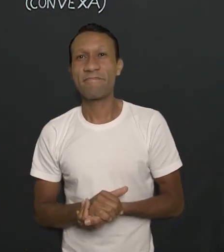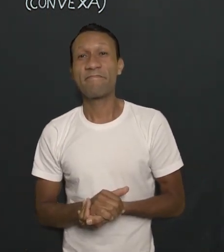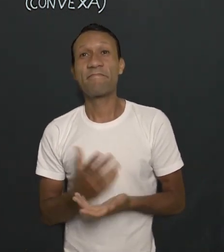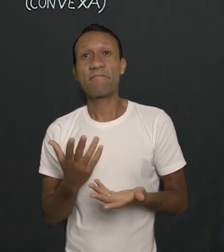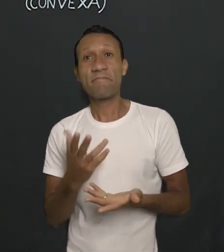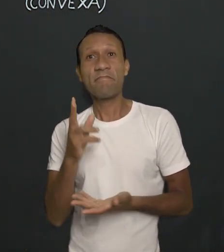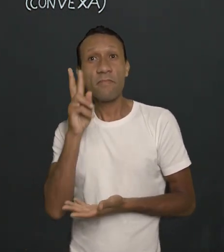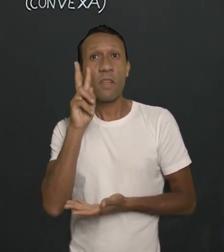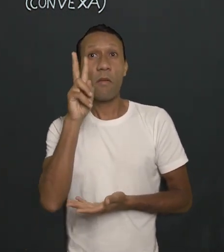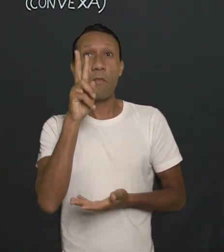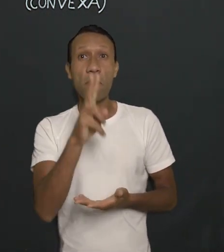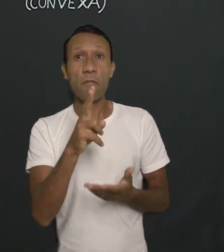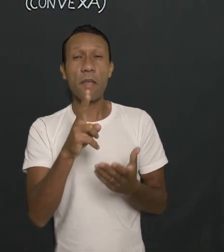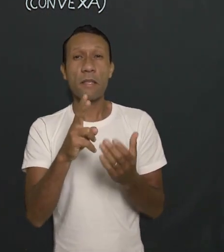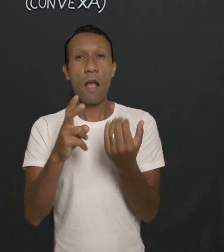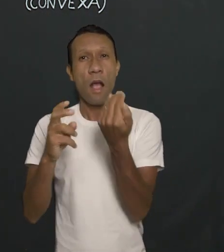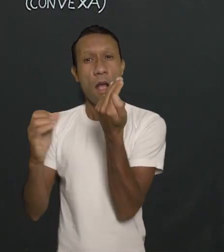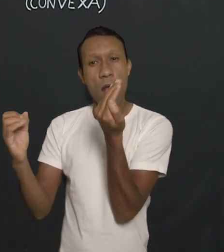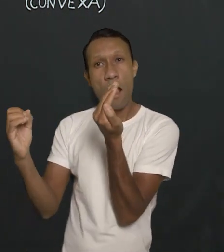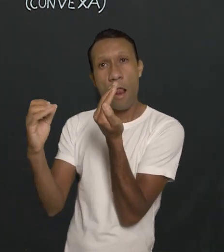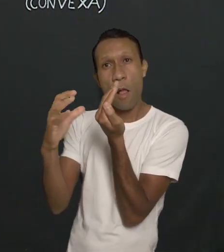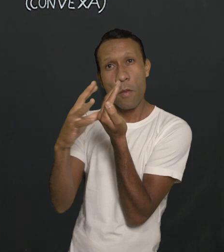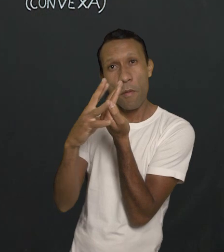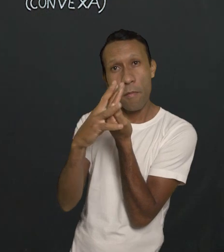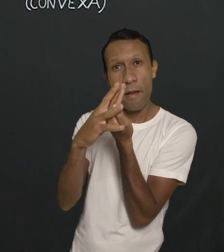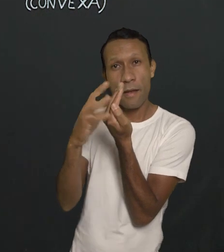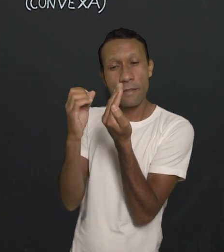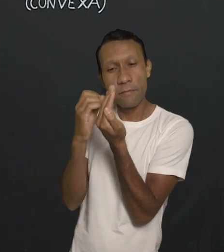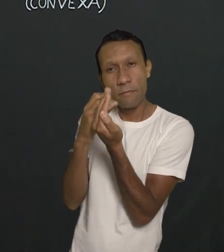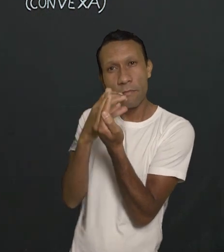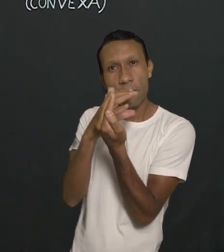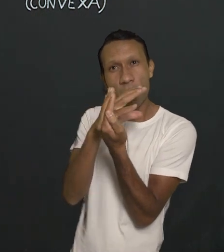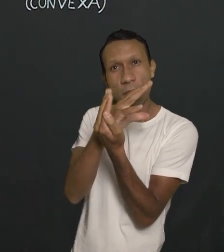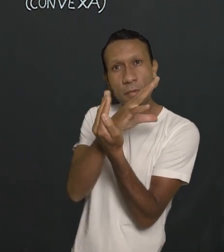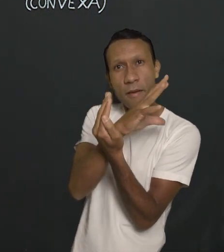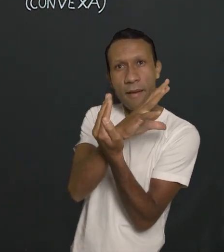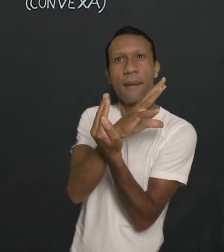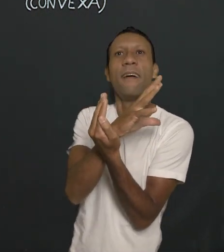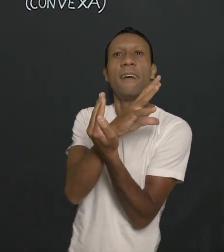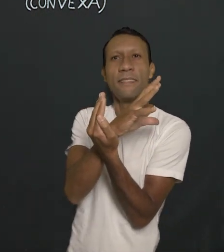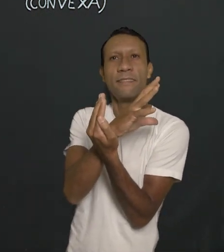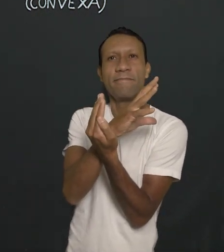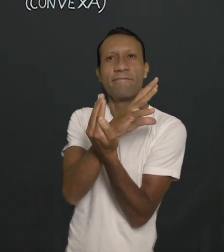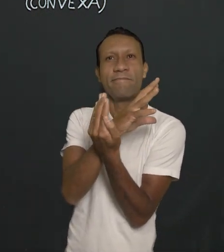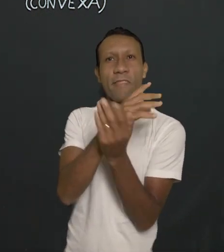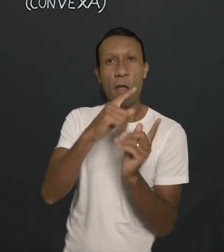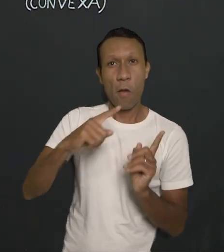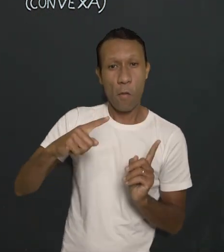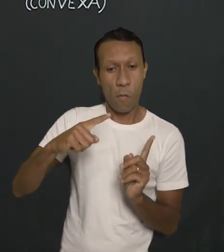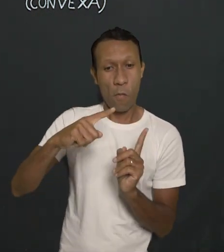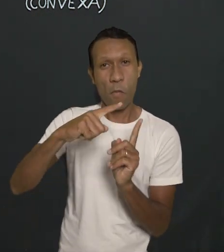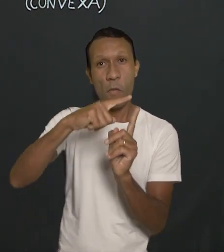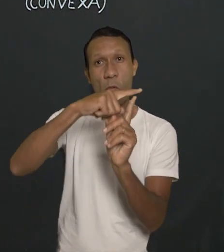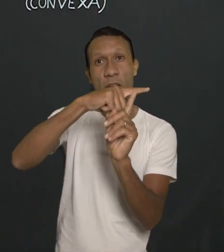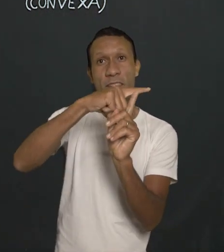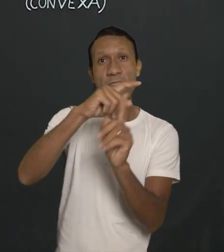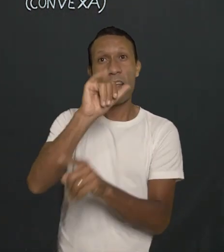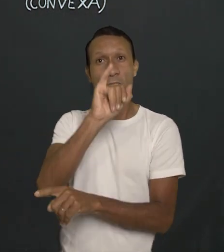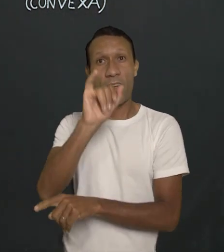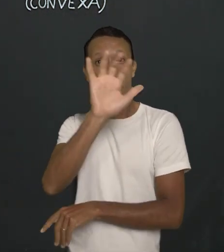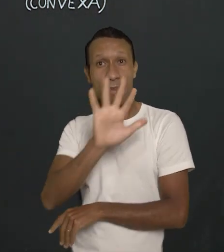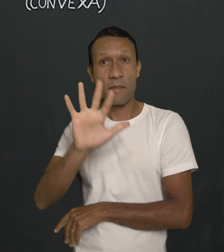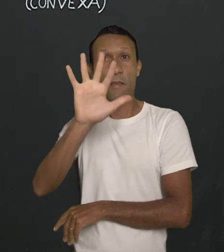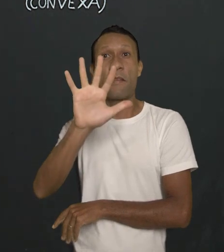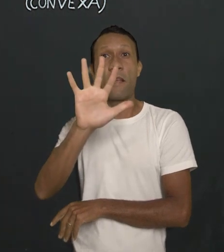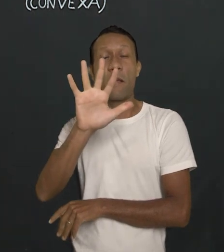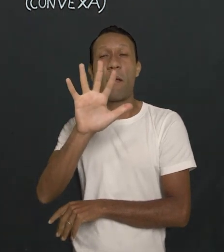vejo. Essa imagem, então, a luz bate. Essa luz, ela vai entrar. Convergir a imagem. E lá